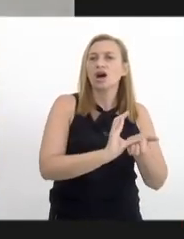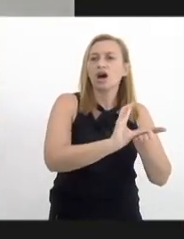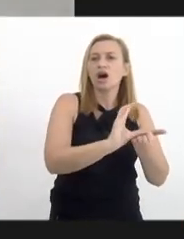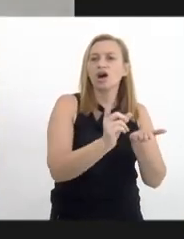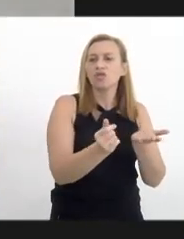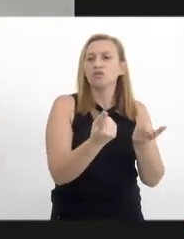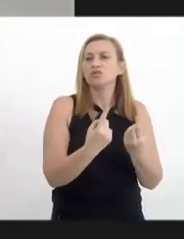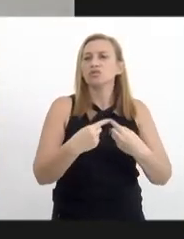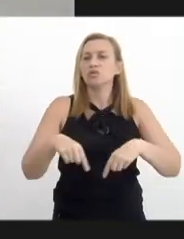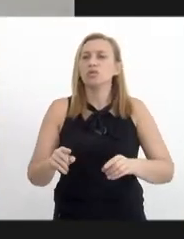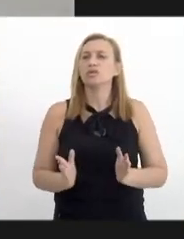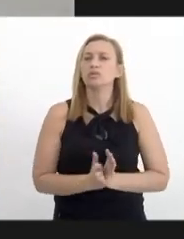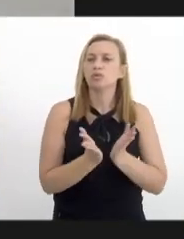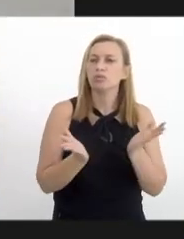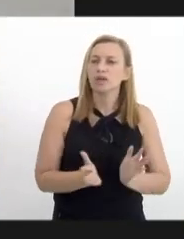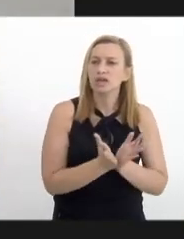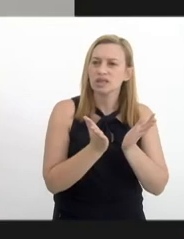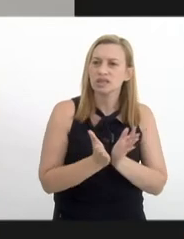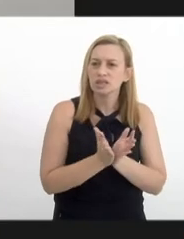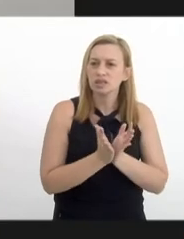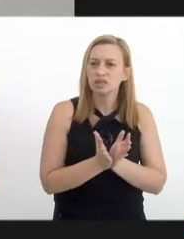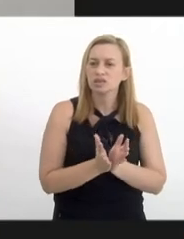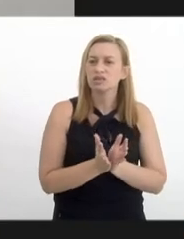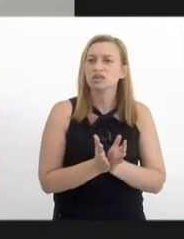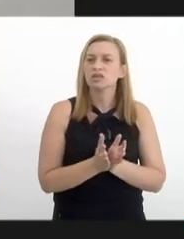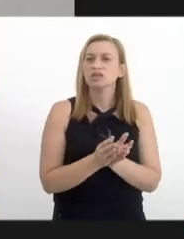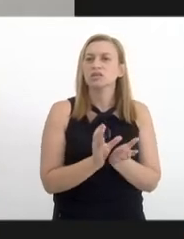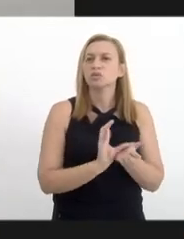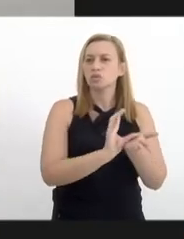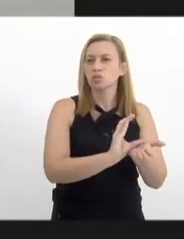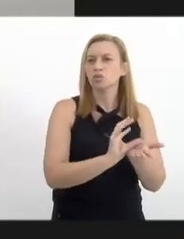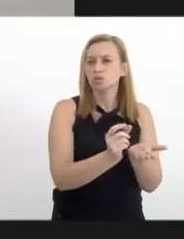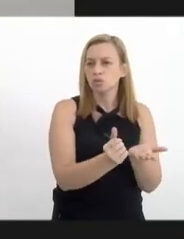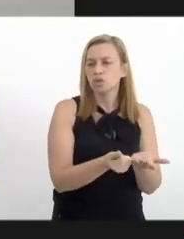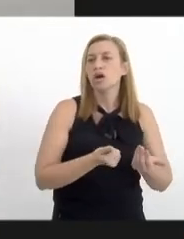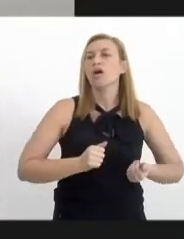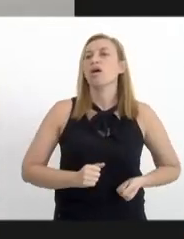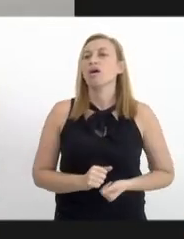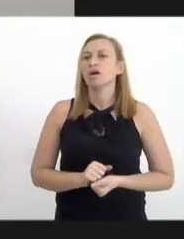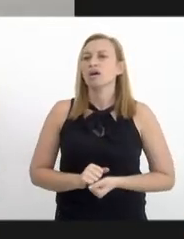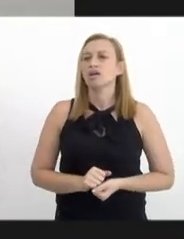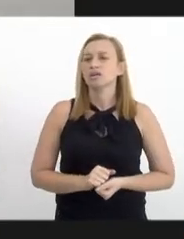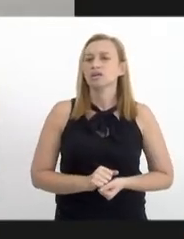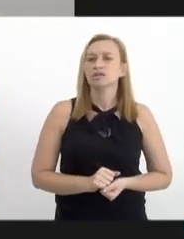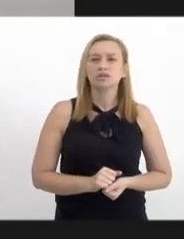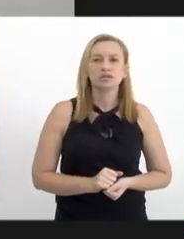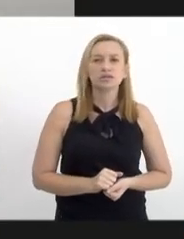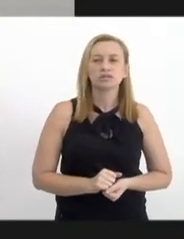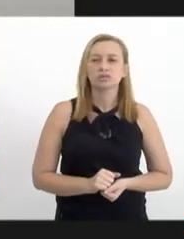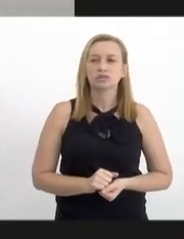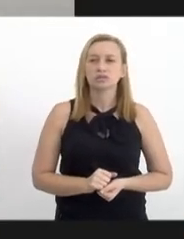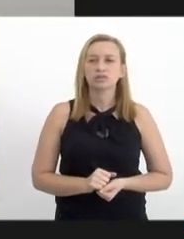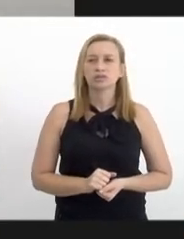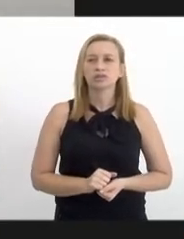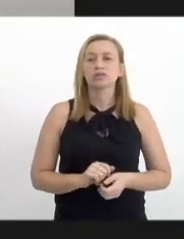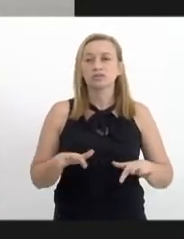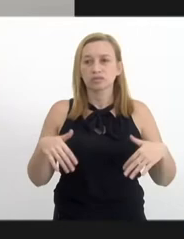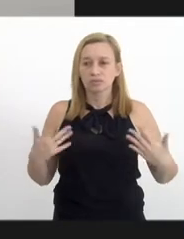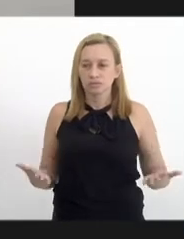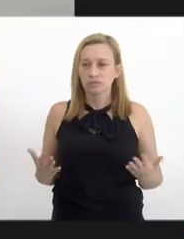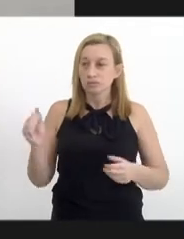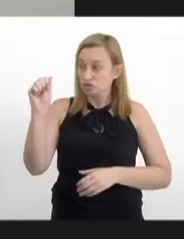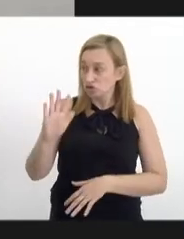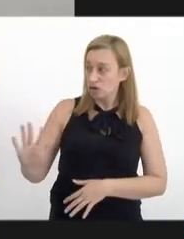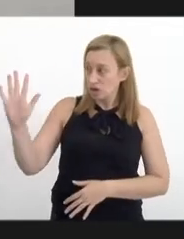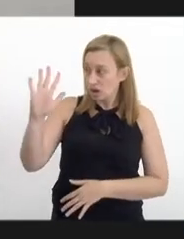de combate à pobreza que deve ser a fonte de recursos, elas deram lastro para isso. Então, de um modo